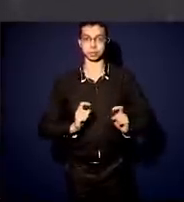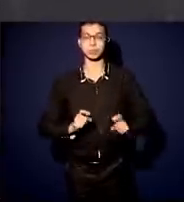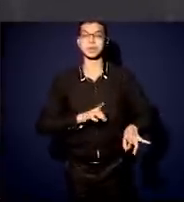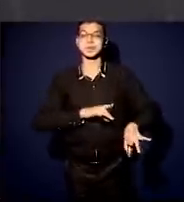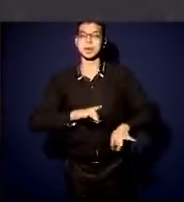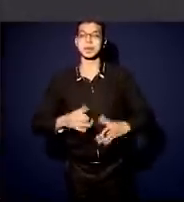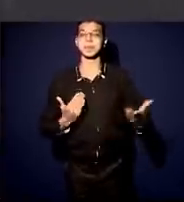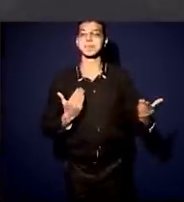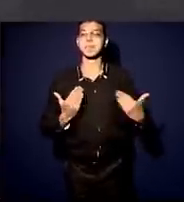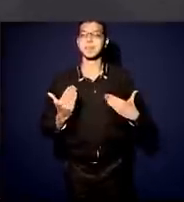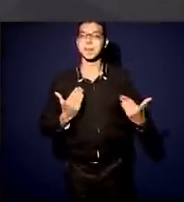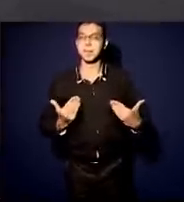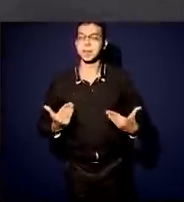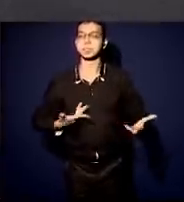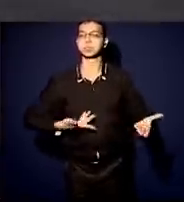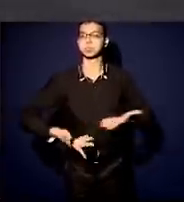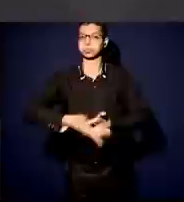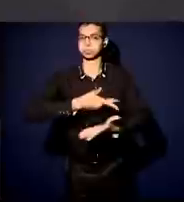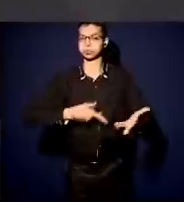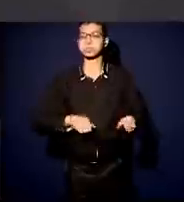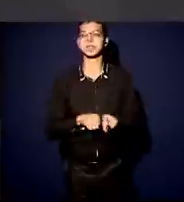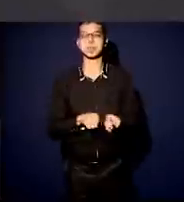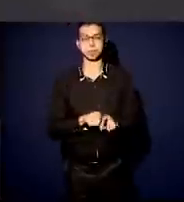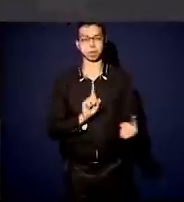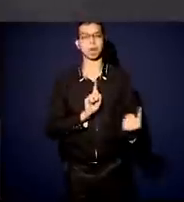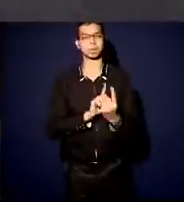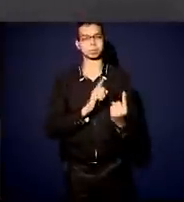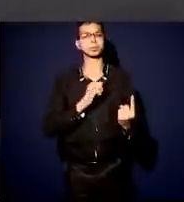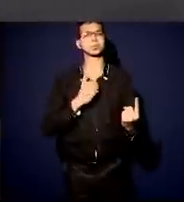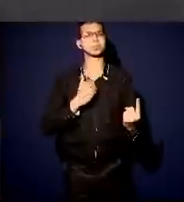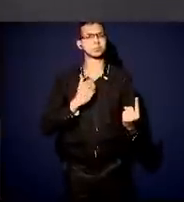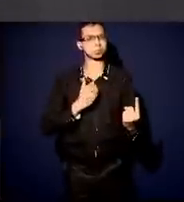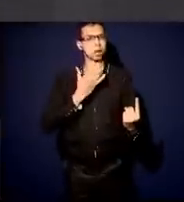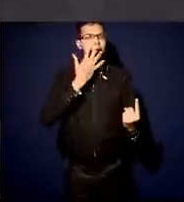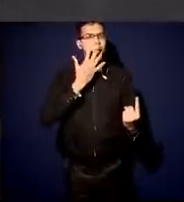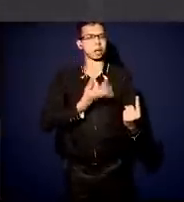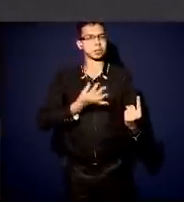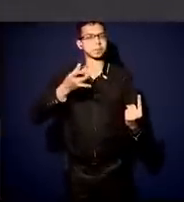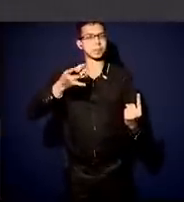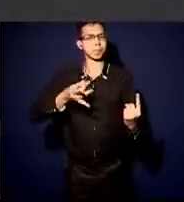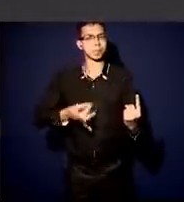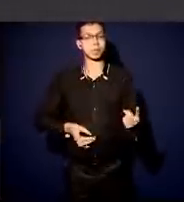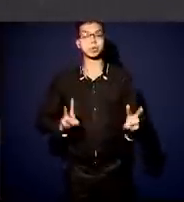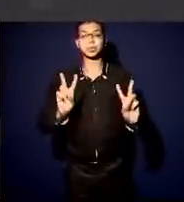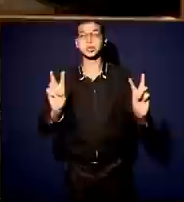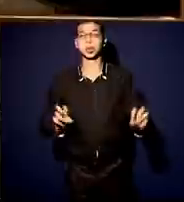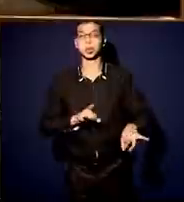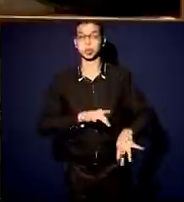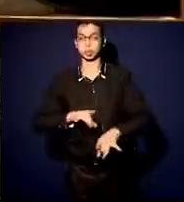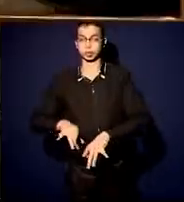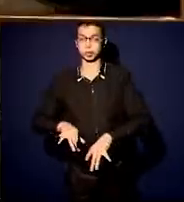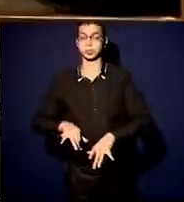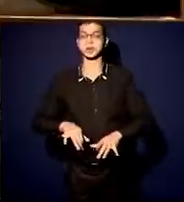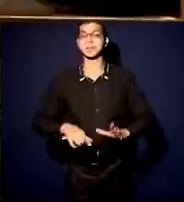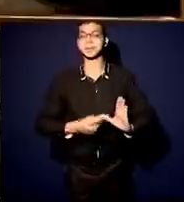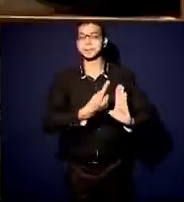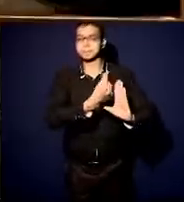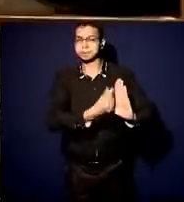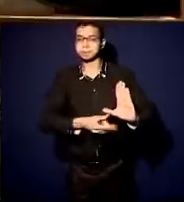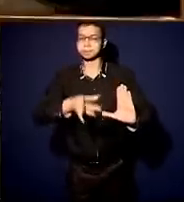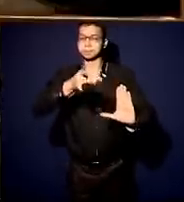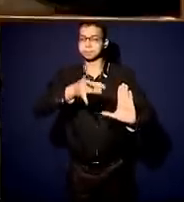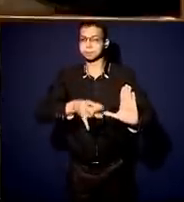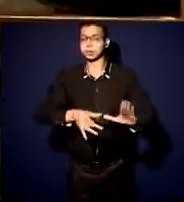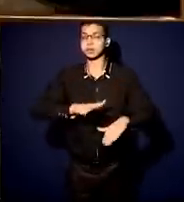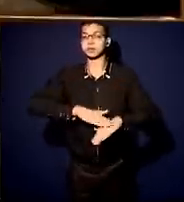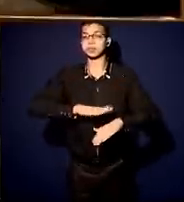nos recebeu também, nos atendeu demoradamente com a sua equipe, tratando dos aspectos técnicos dessa recomposição das receitas, do que pode ser